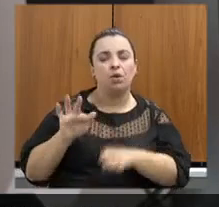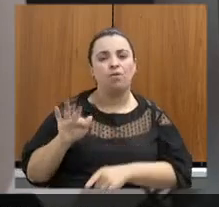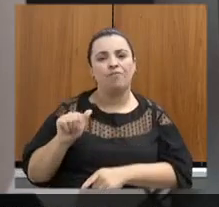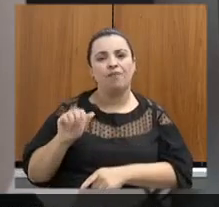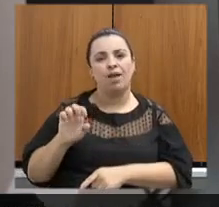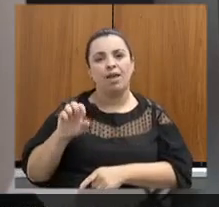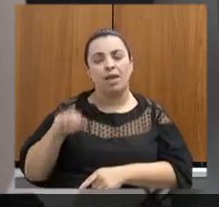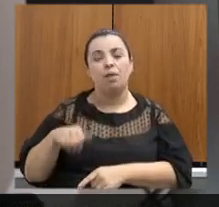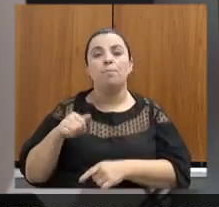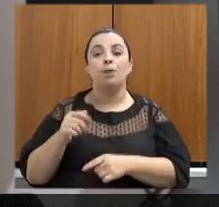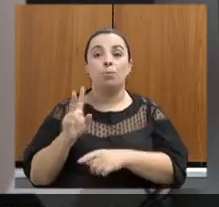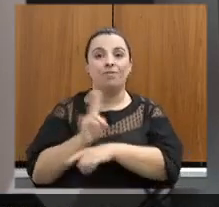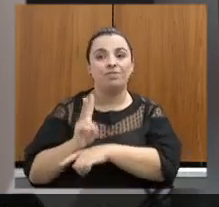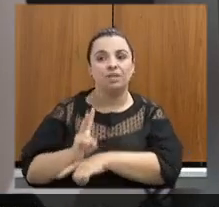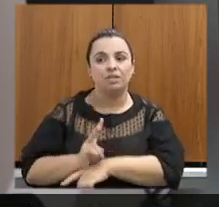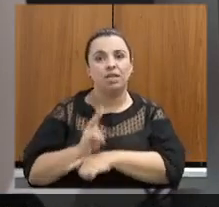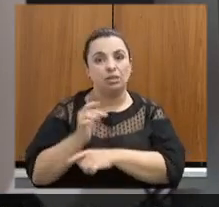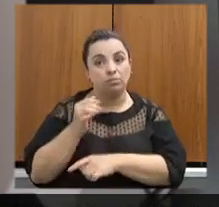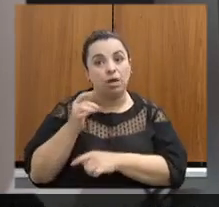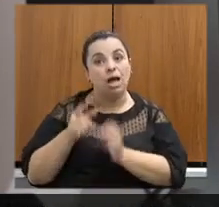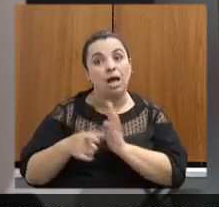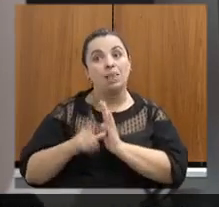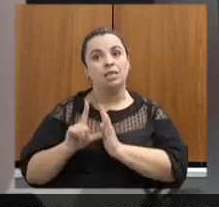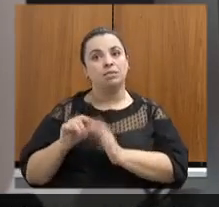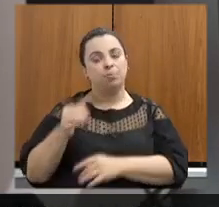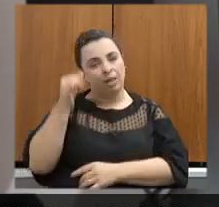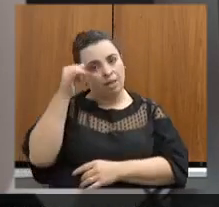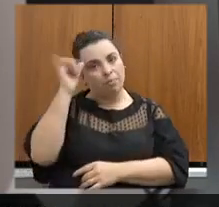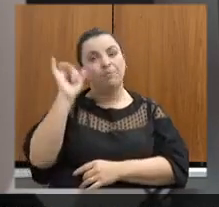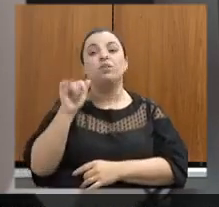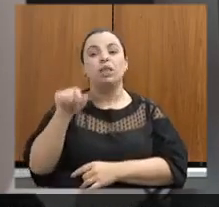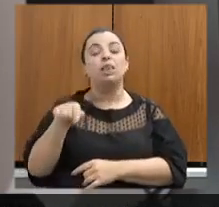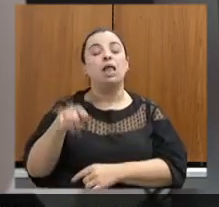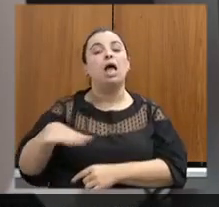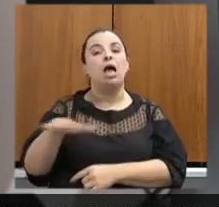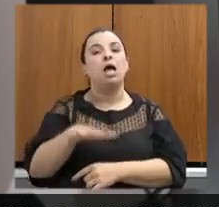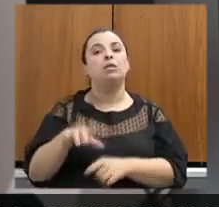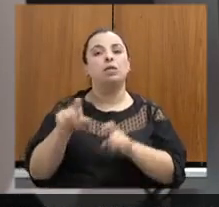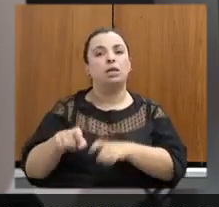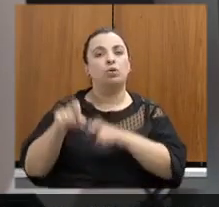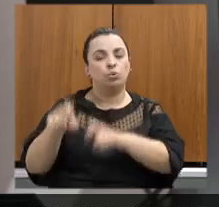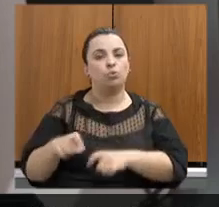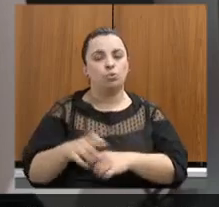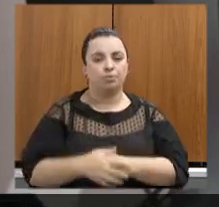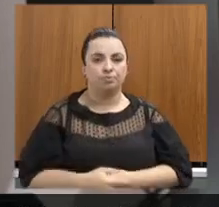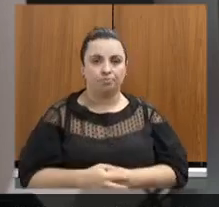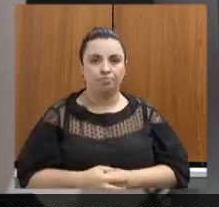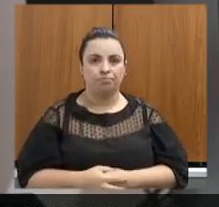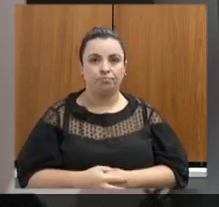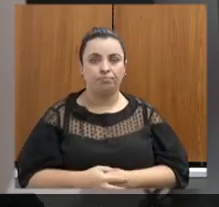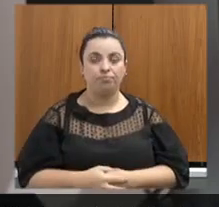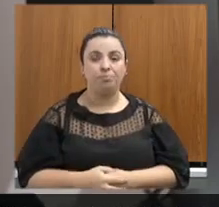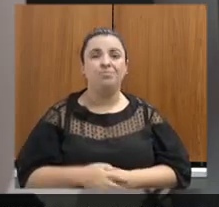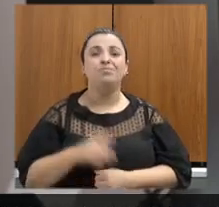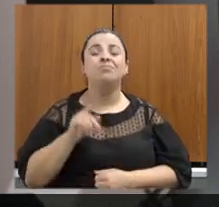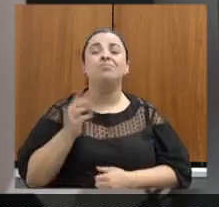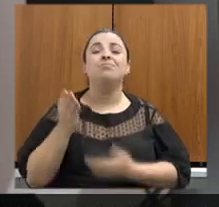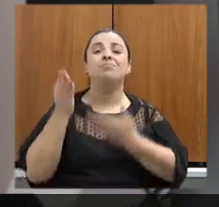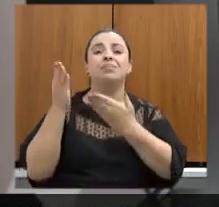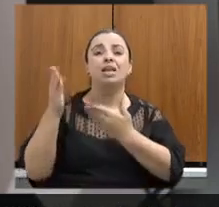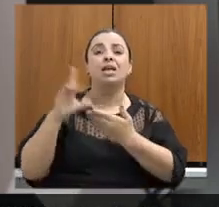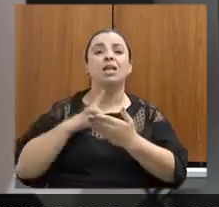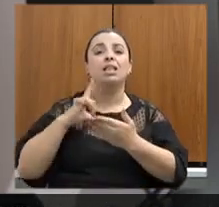no setor de agricultura, amplamente falando. Por favor. Aqui, alguns dados importantes da